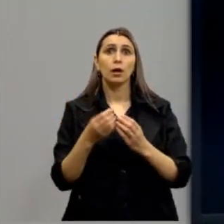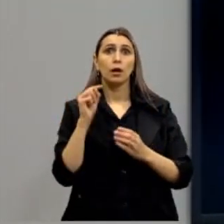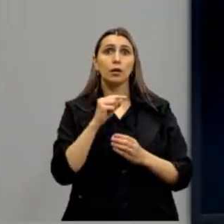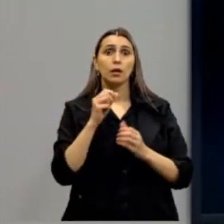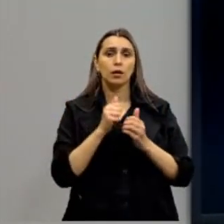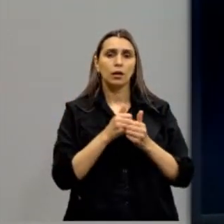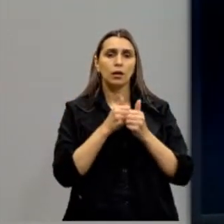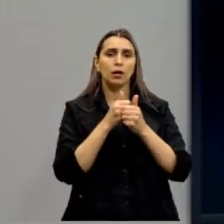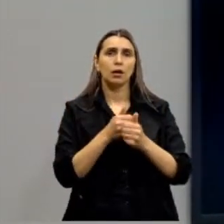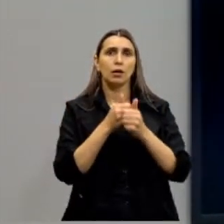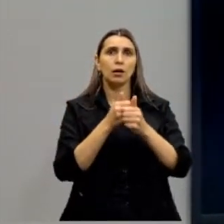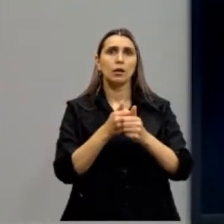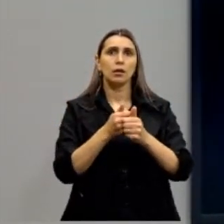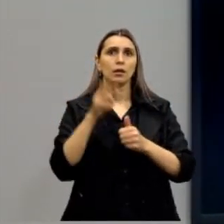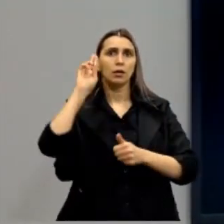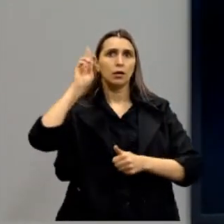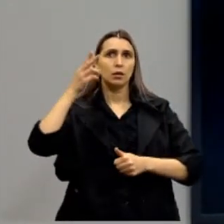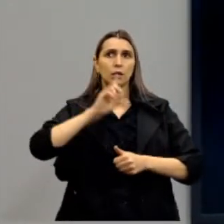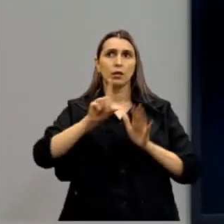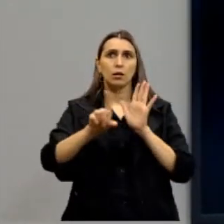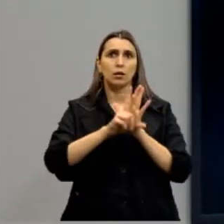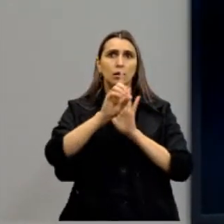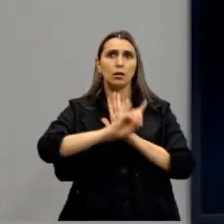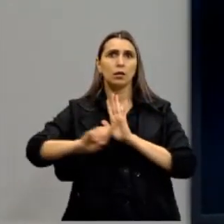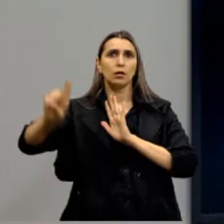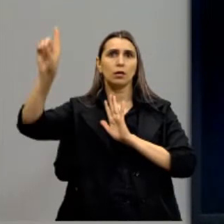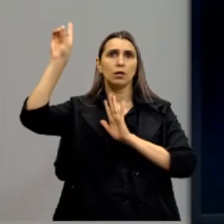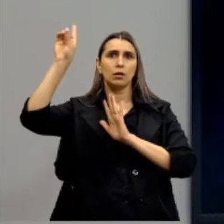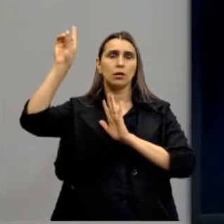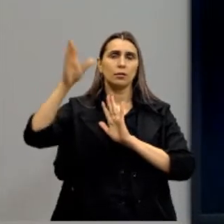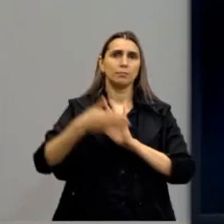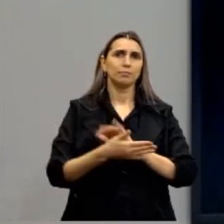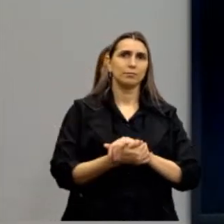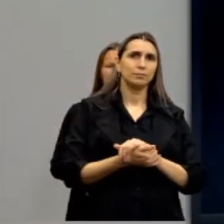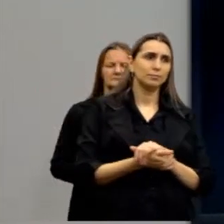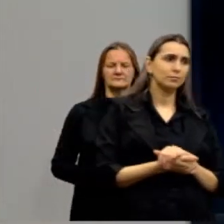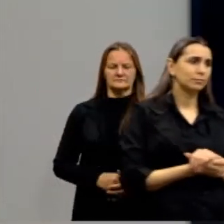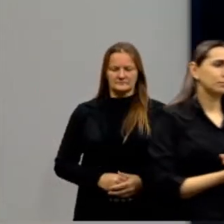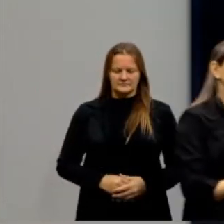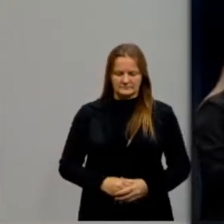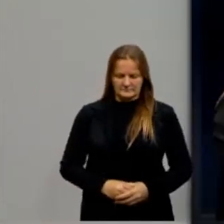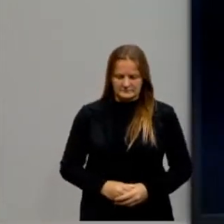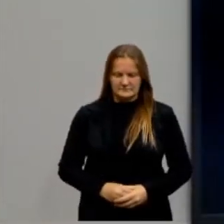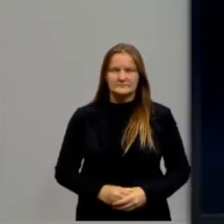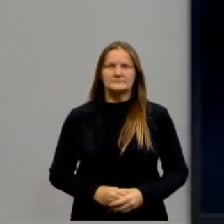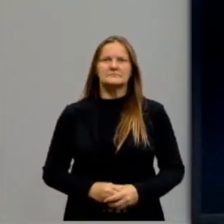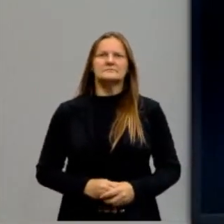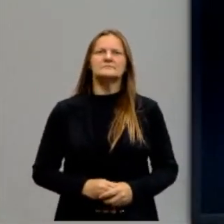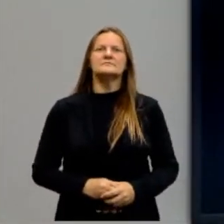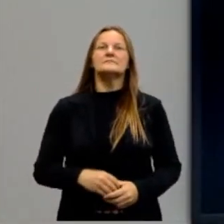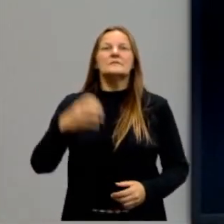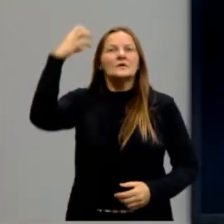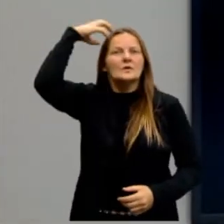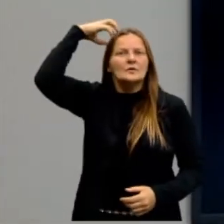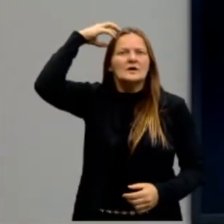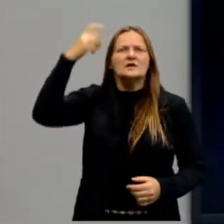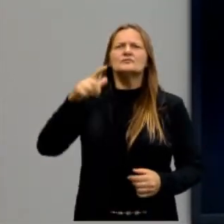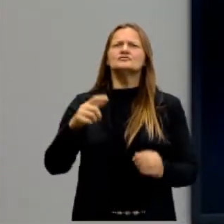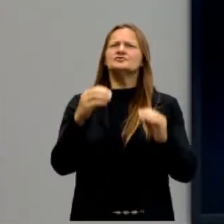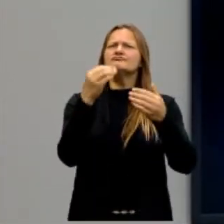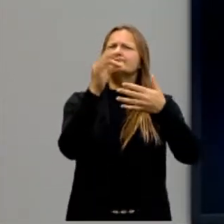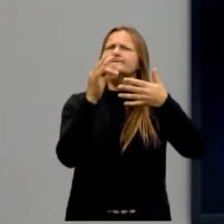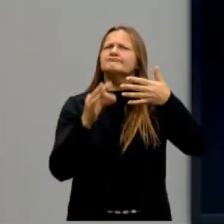é conduzido pela razão e por leis divinas. Então um rei que não tivesse esses princípios, poderia então a